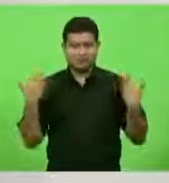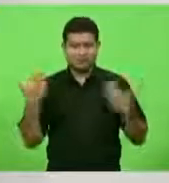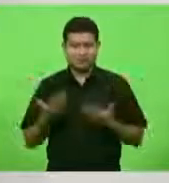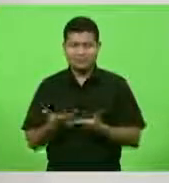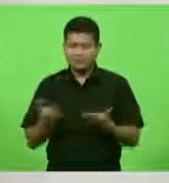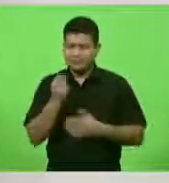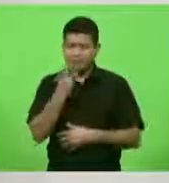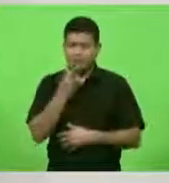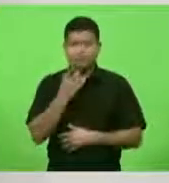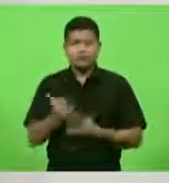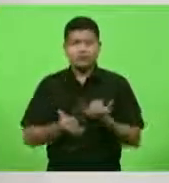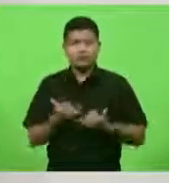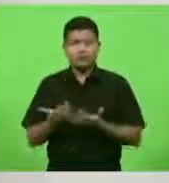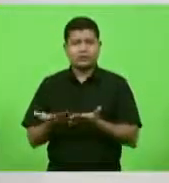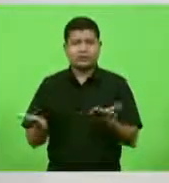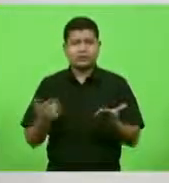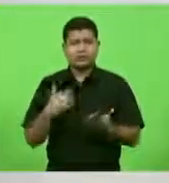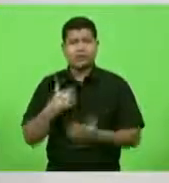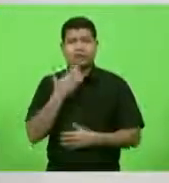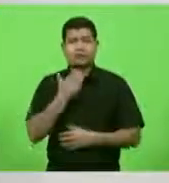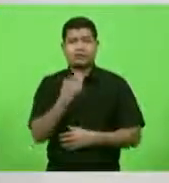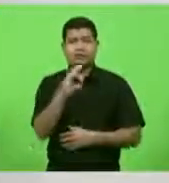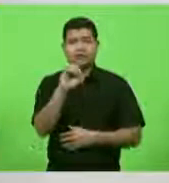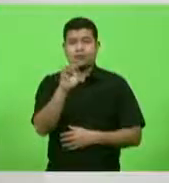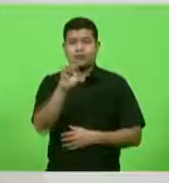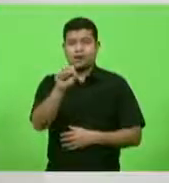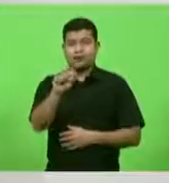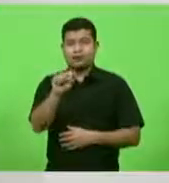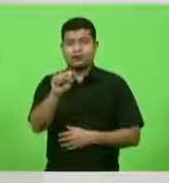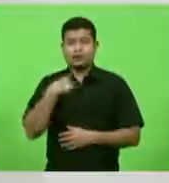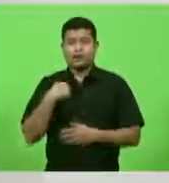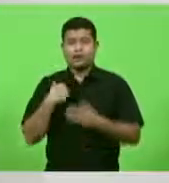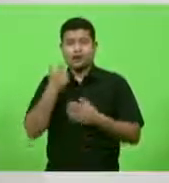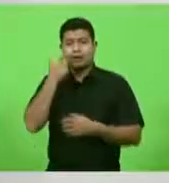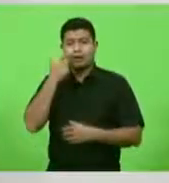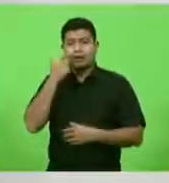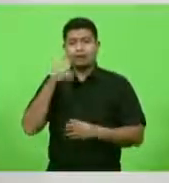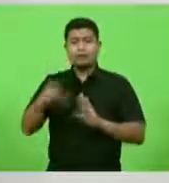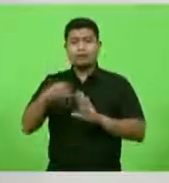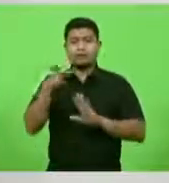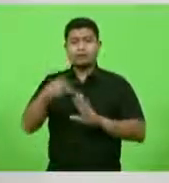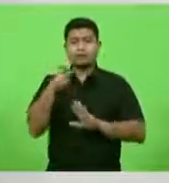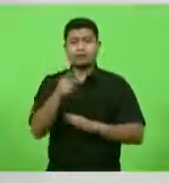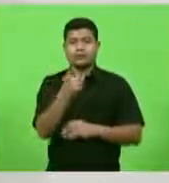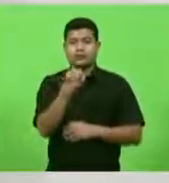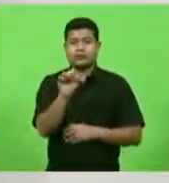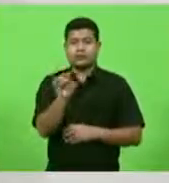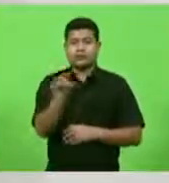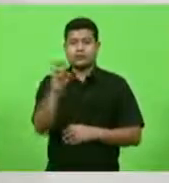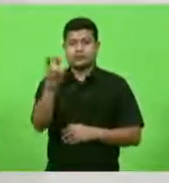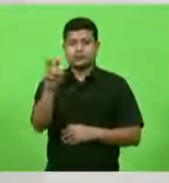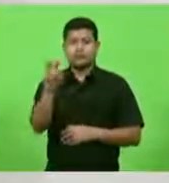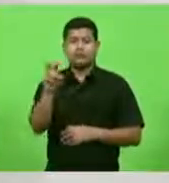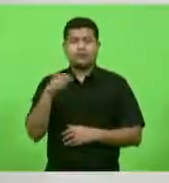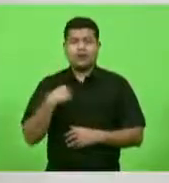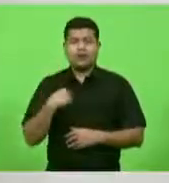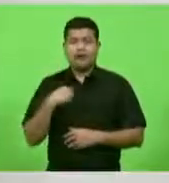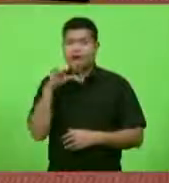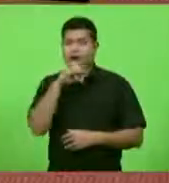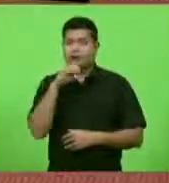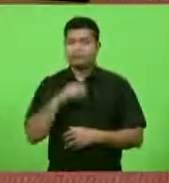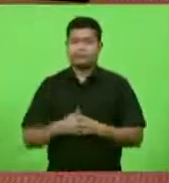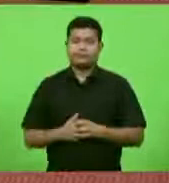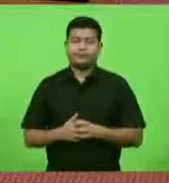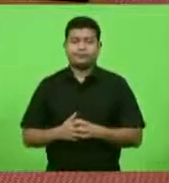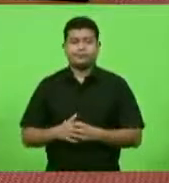o nosso pedido para o COIS para que ele reveja a portaria 10.05 imediatamente obrigado senhor presidente obrigado